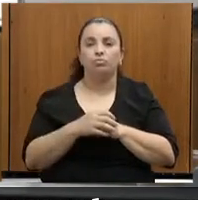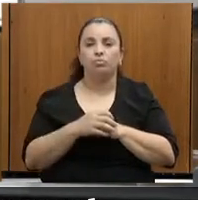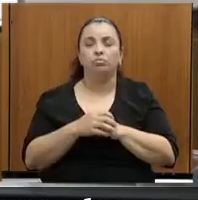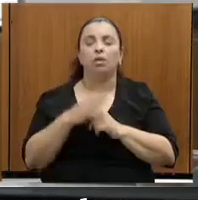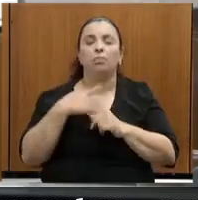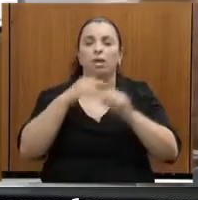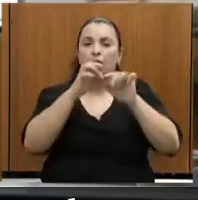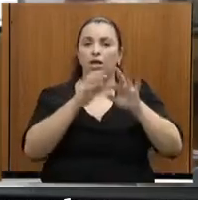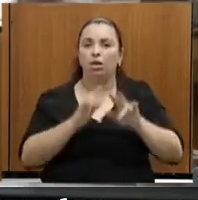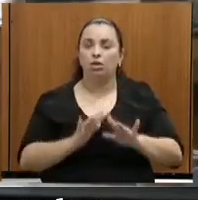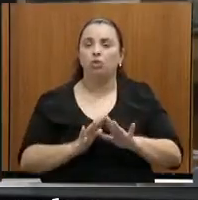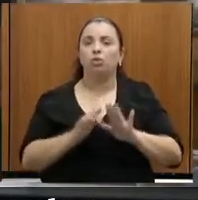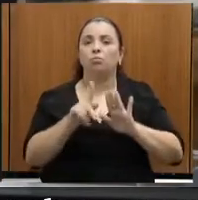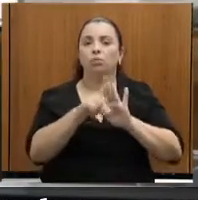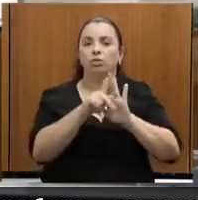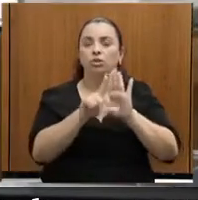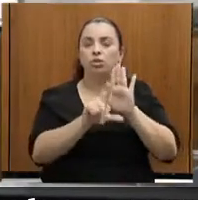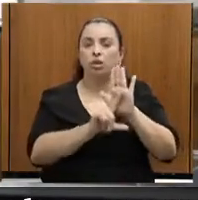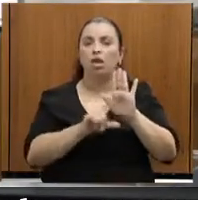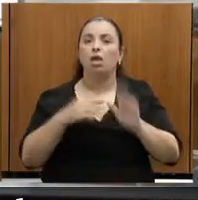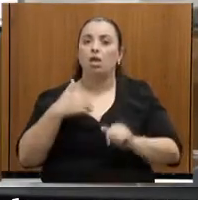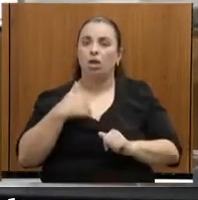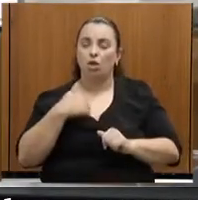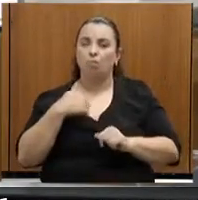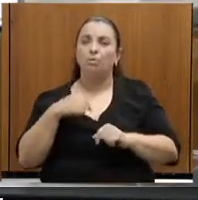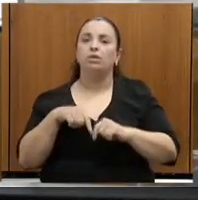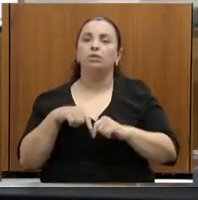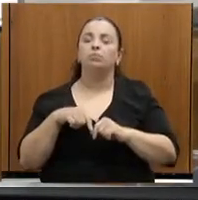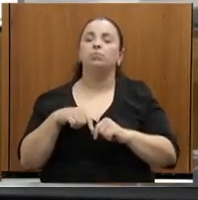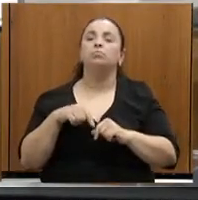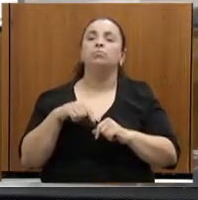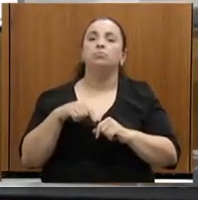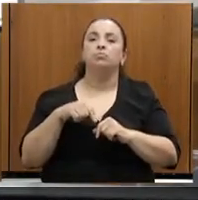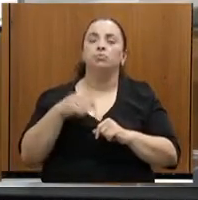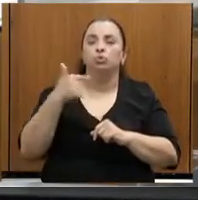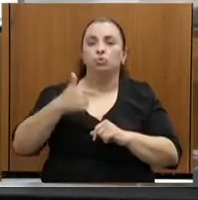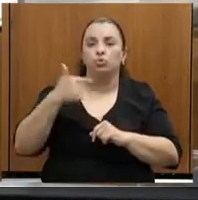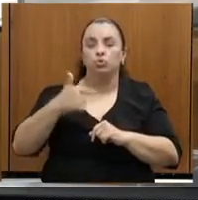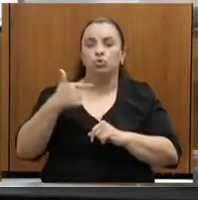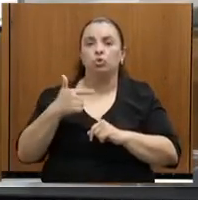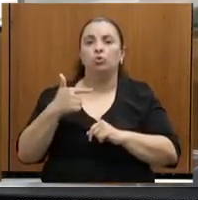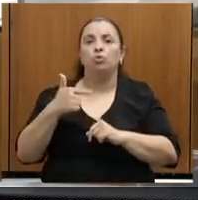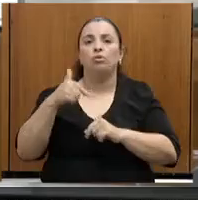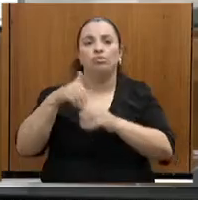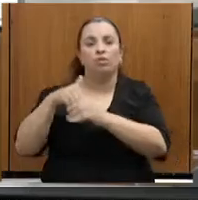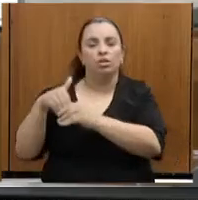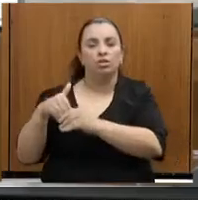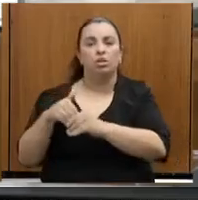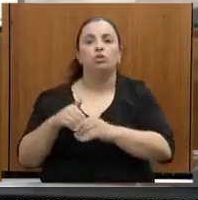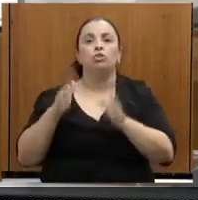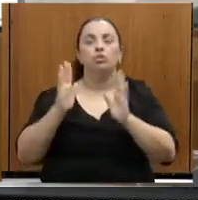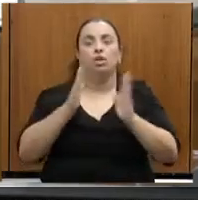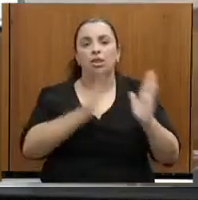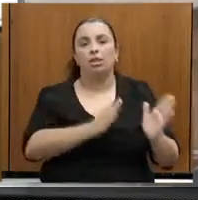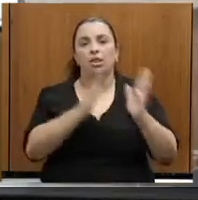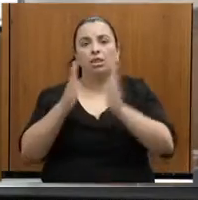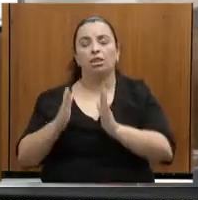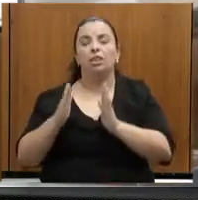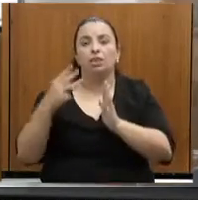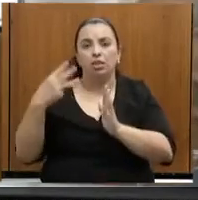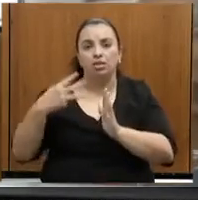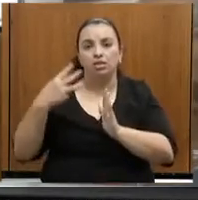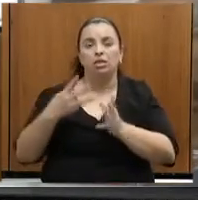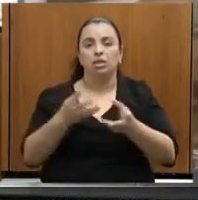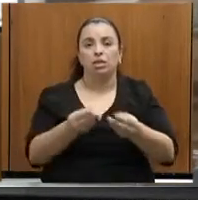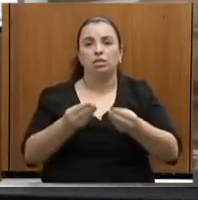relatoria dos projetos de lei nº 2.209, de 2020, no segundo turno. Passo à terceira fase da ordem do dia, que compreende o